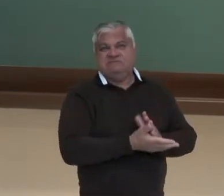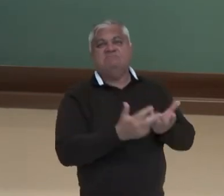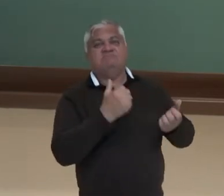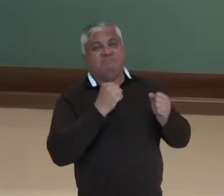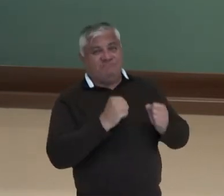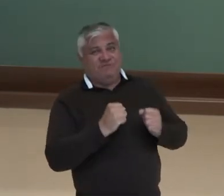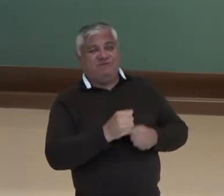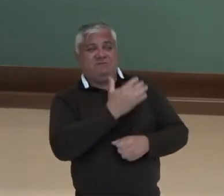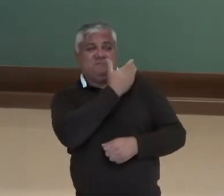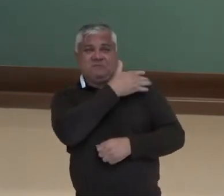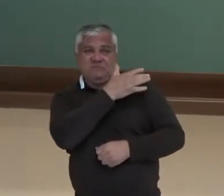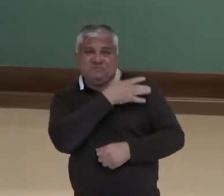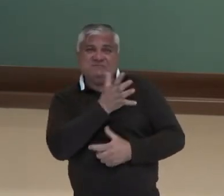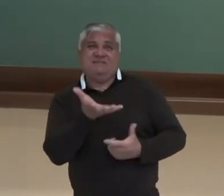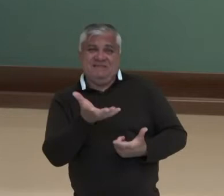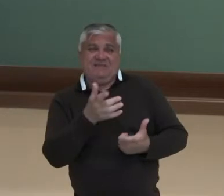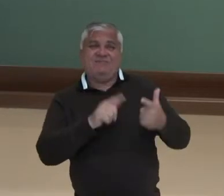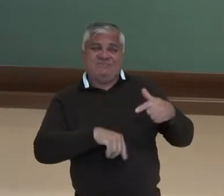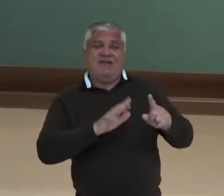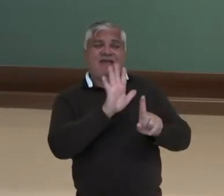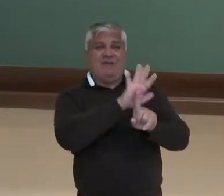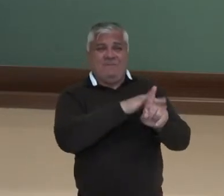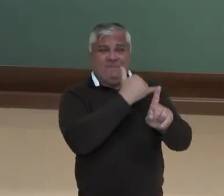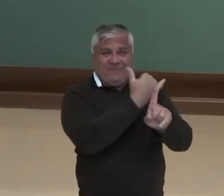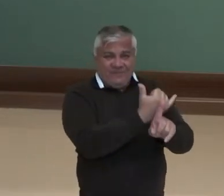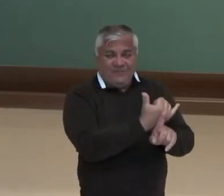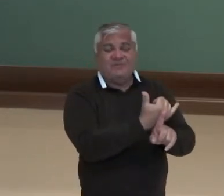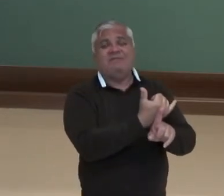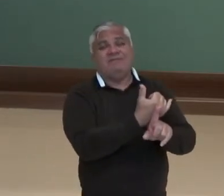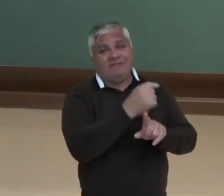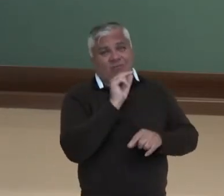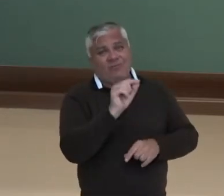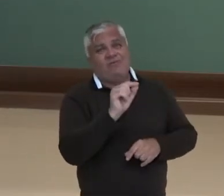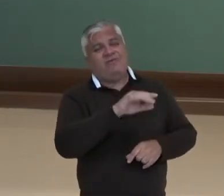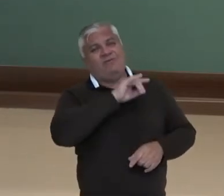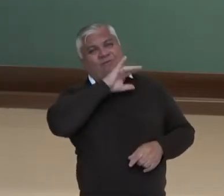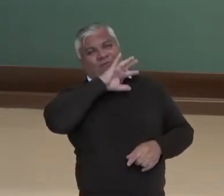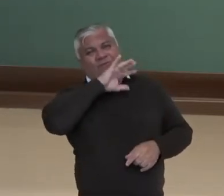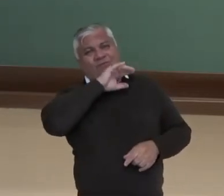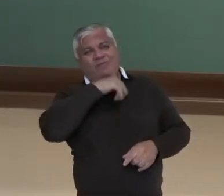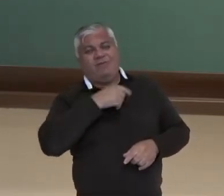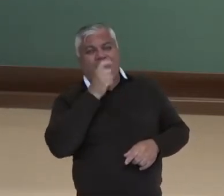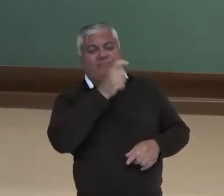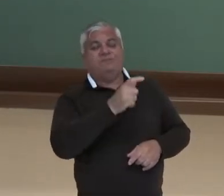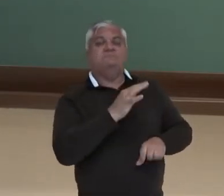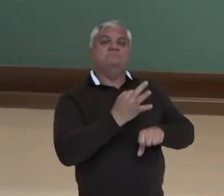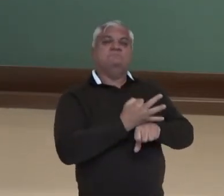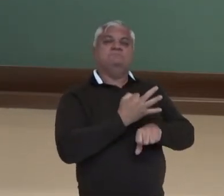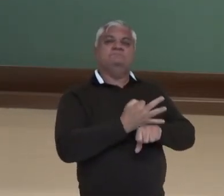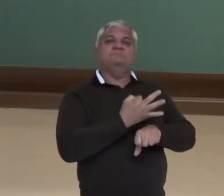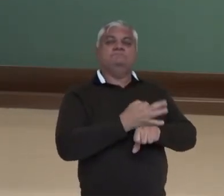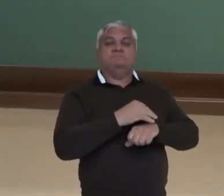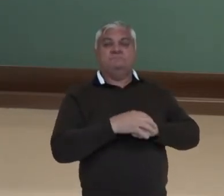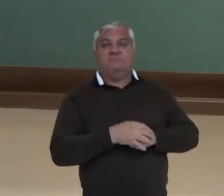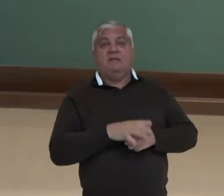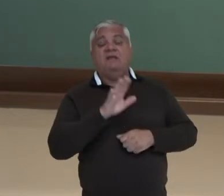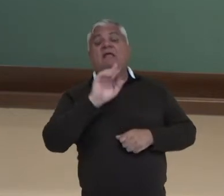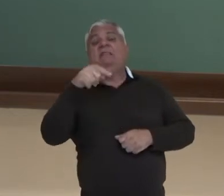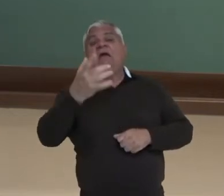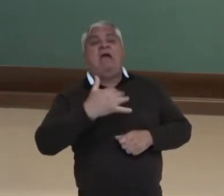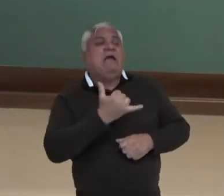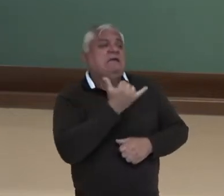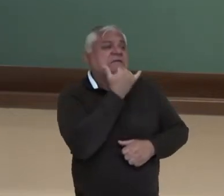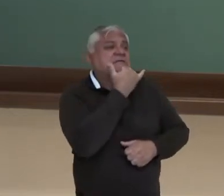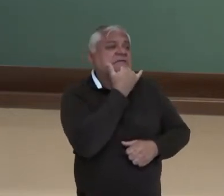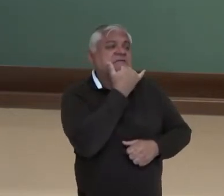fui preconceituoso, já cometi bullying. E aí está muito ruim, né? Muito errado. Então, mesmo que eu peça desculpas,